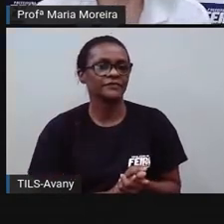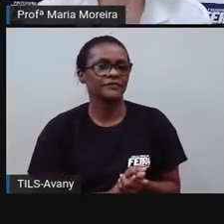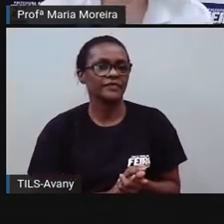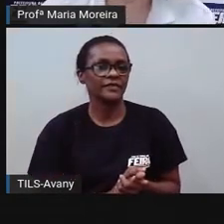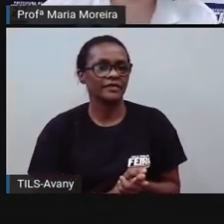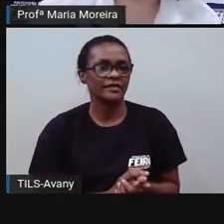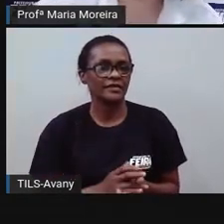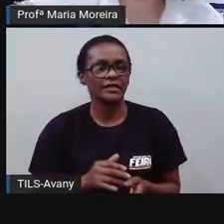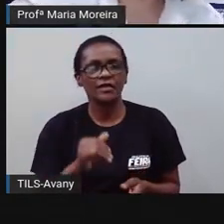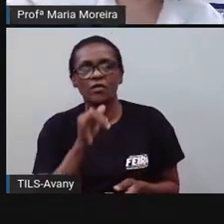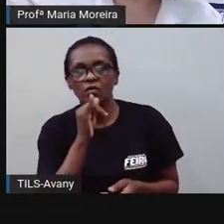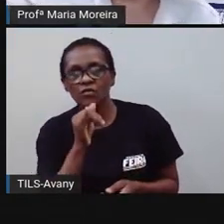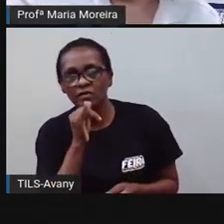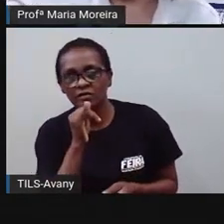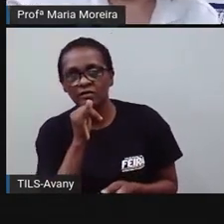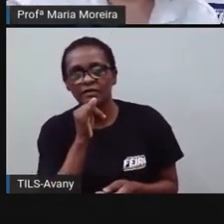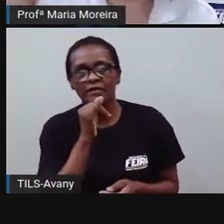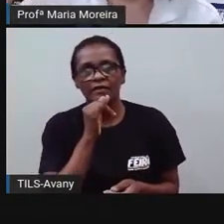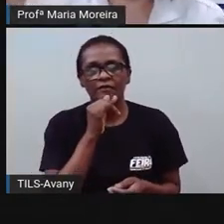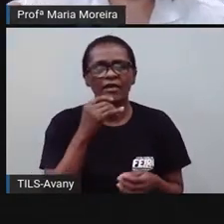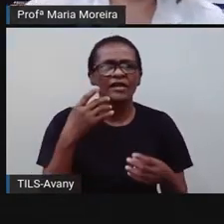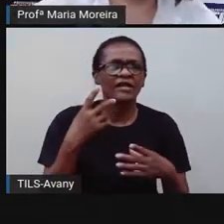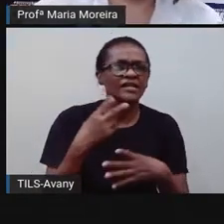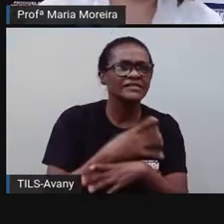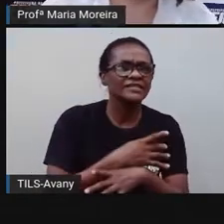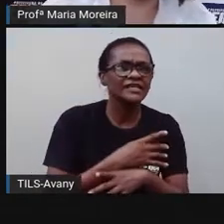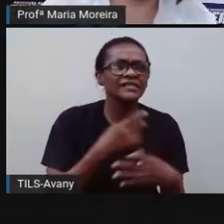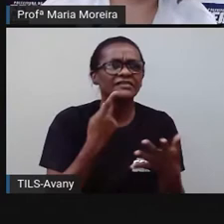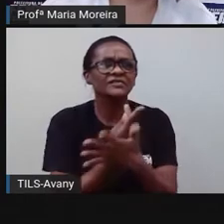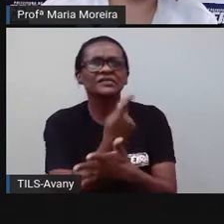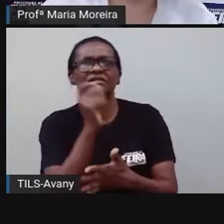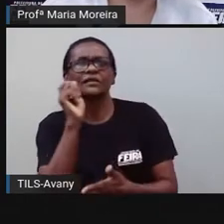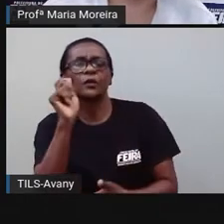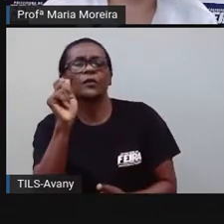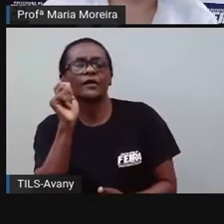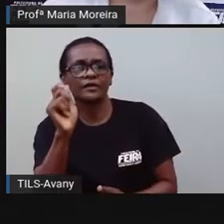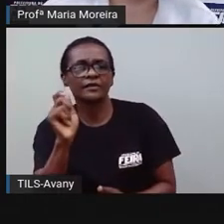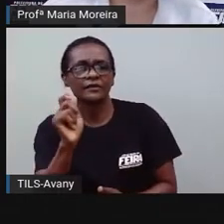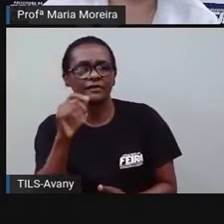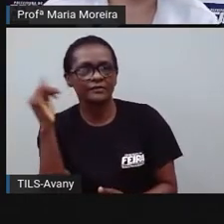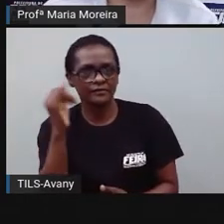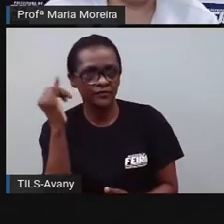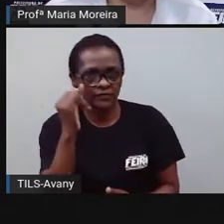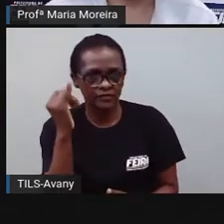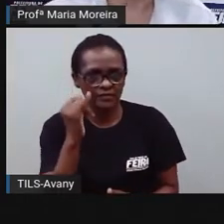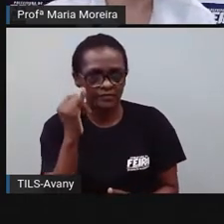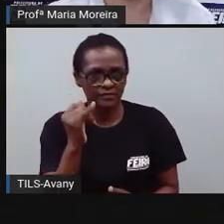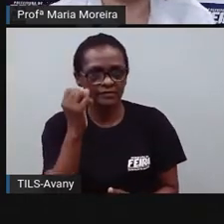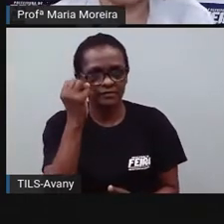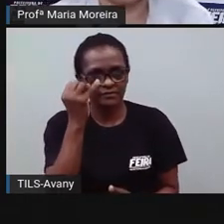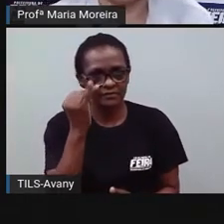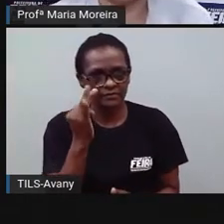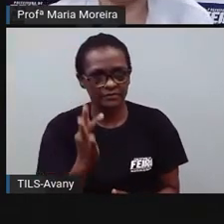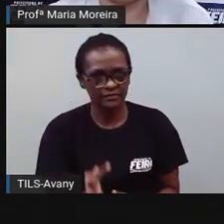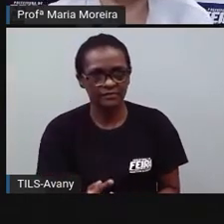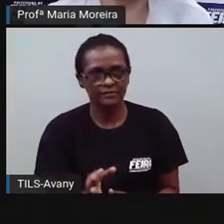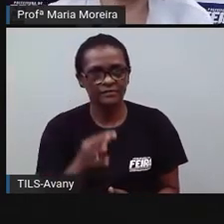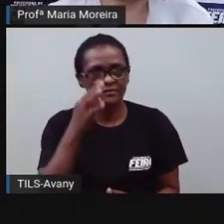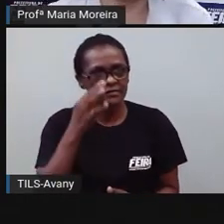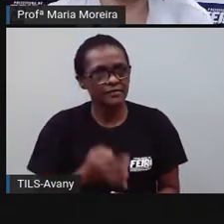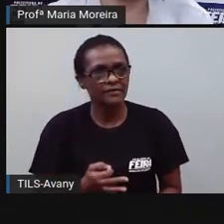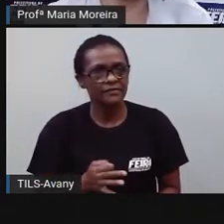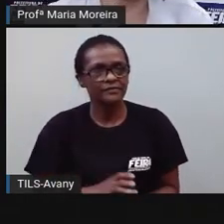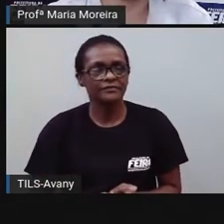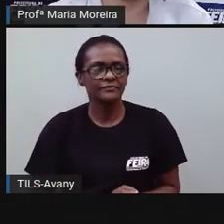cidade, olha, a gente quer saber. Então, essas notícias aí, elas trazem essas informações, tá?